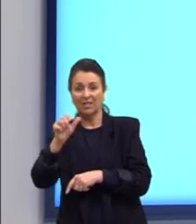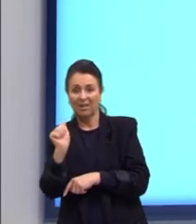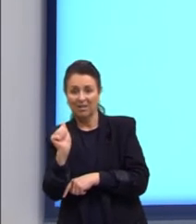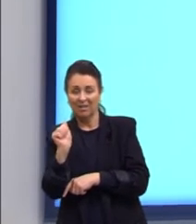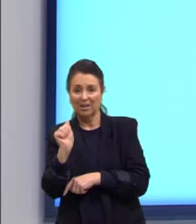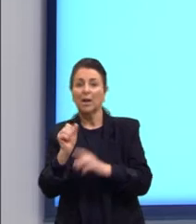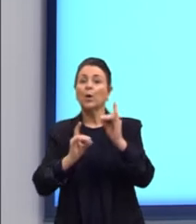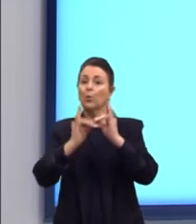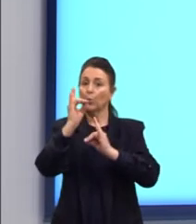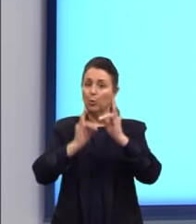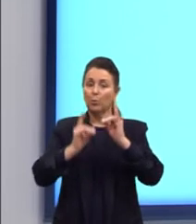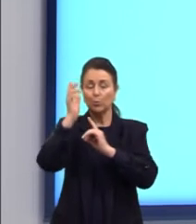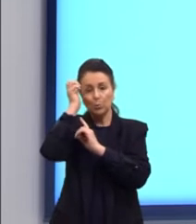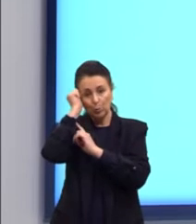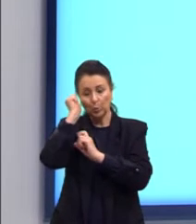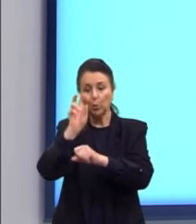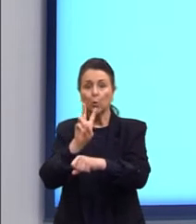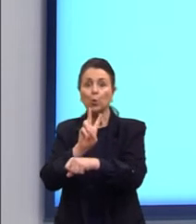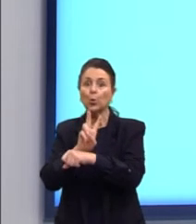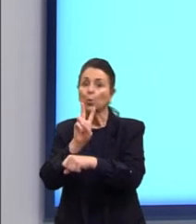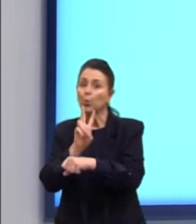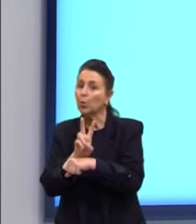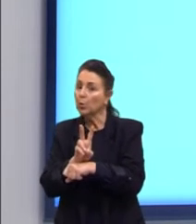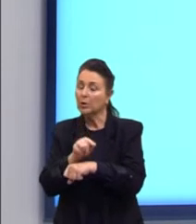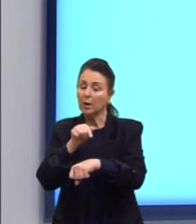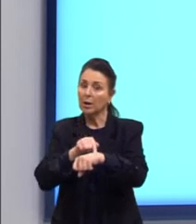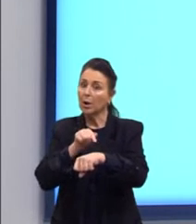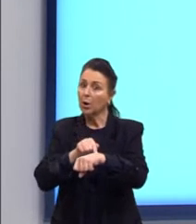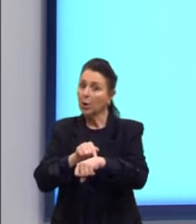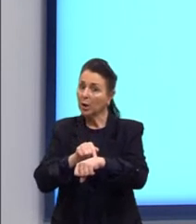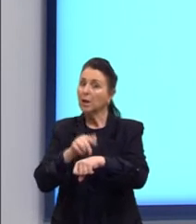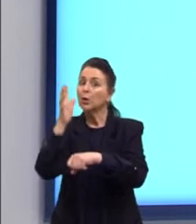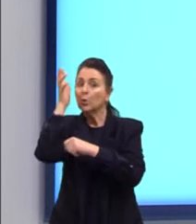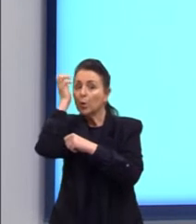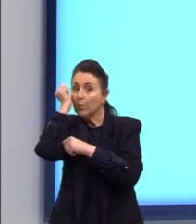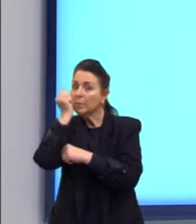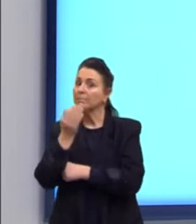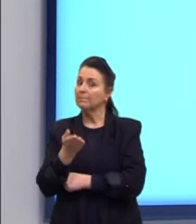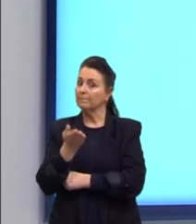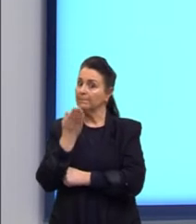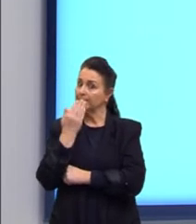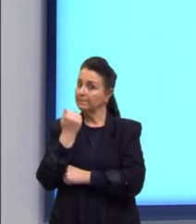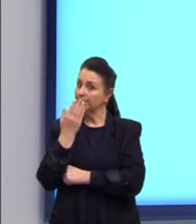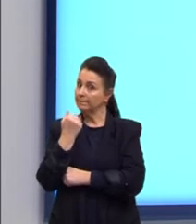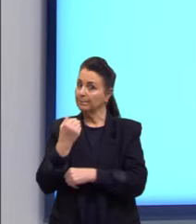Cuidado com os alimentos, não se empanturra antes de dormir, tá? Vai prejudicar o teu sono.